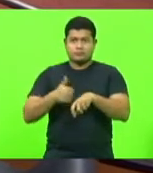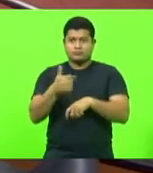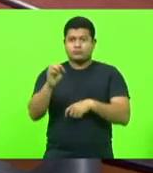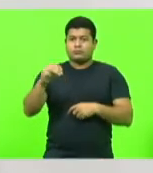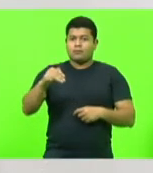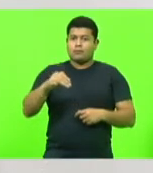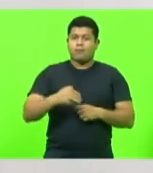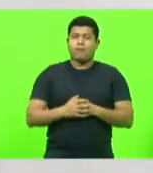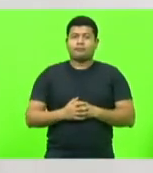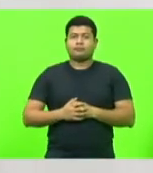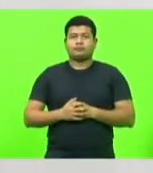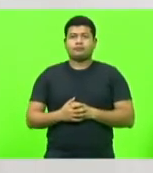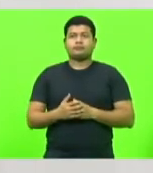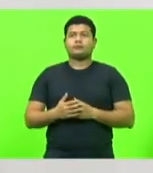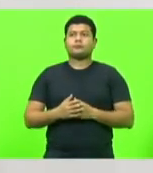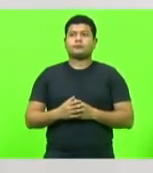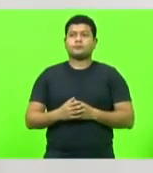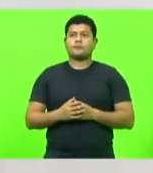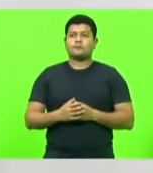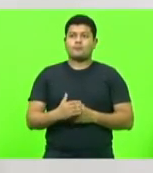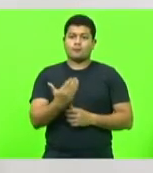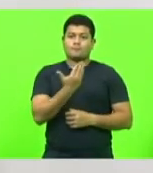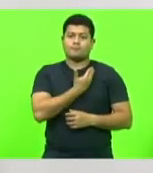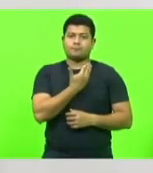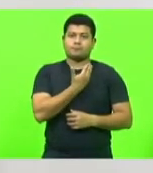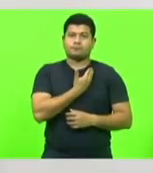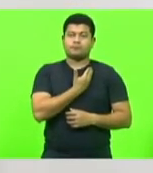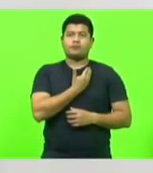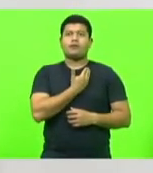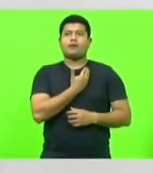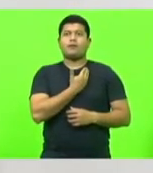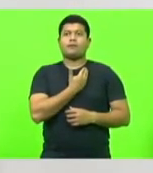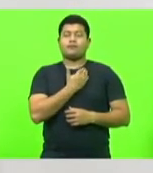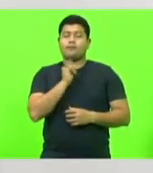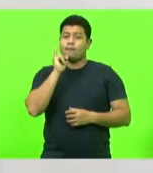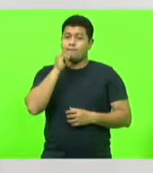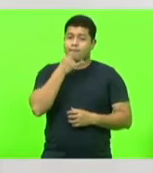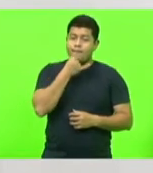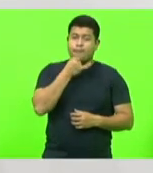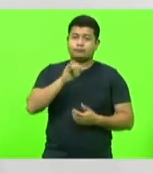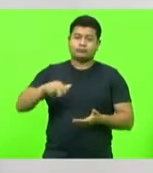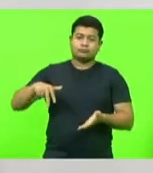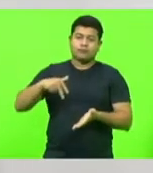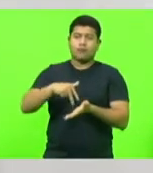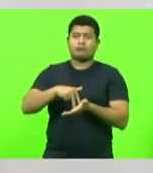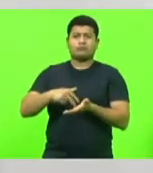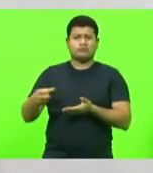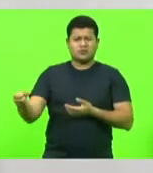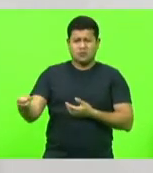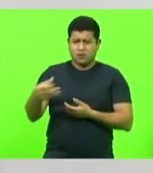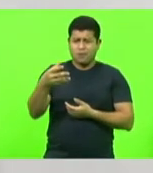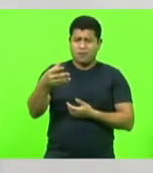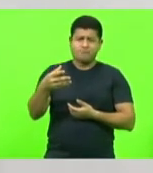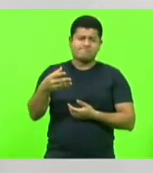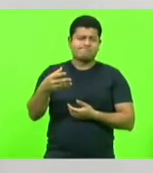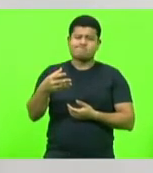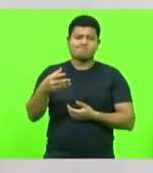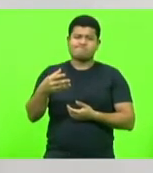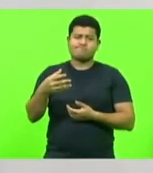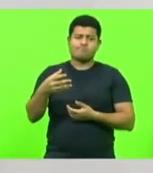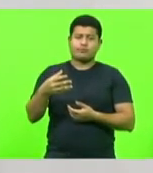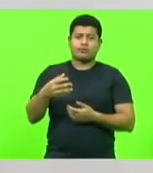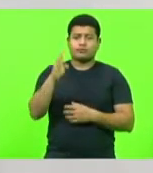caros colegas, infelizmente, o eu vou trazer aqui não é nenhuma novidade, o Brasil